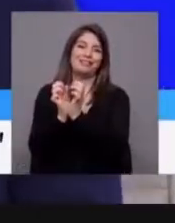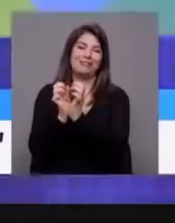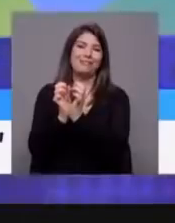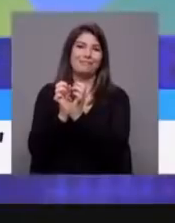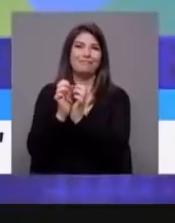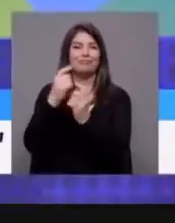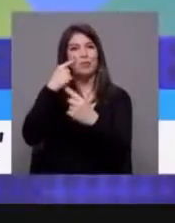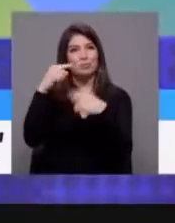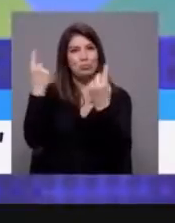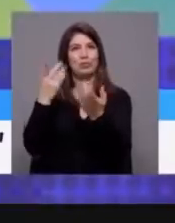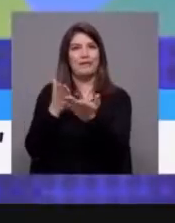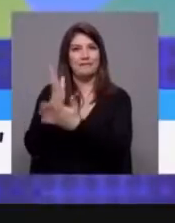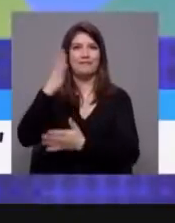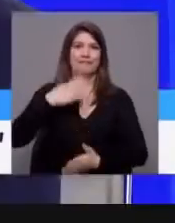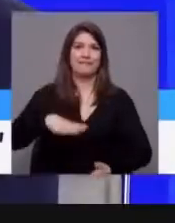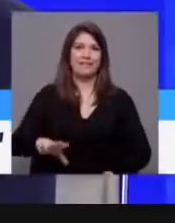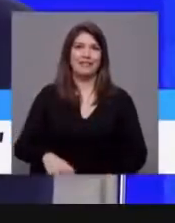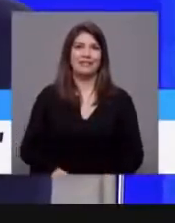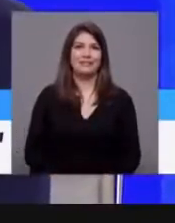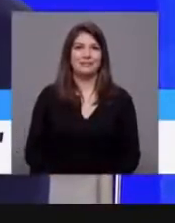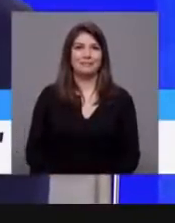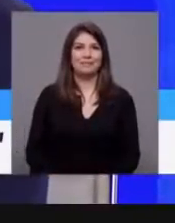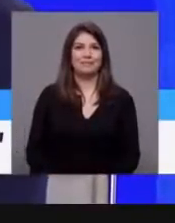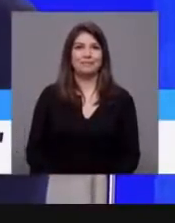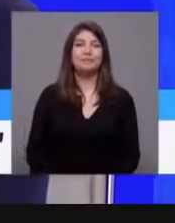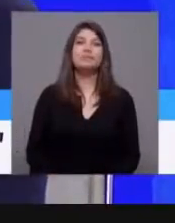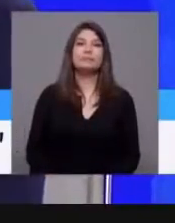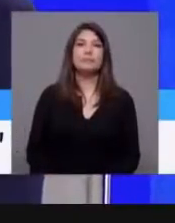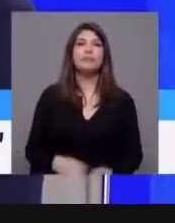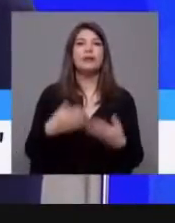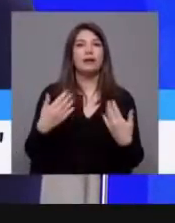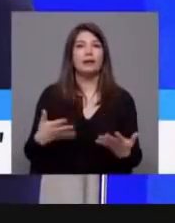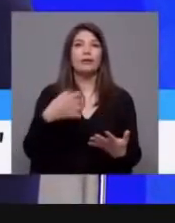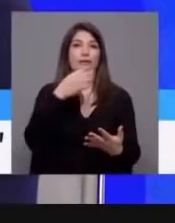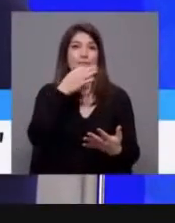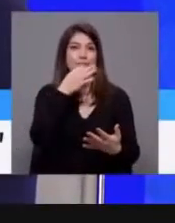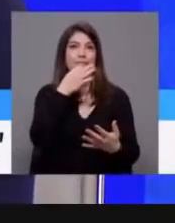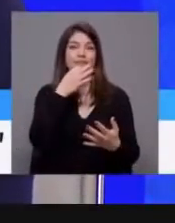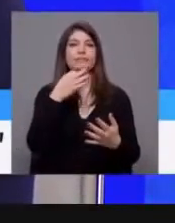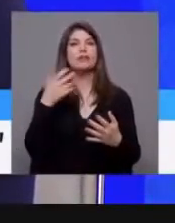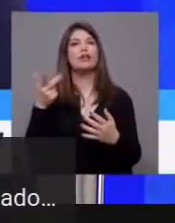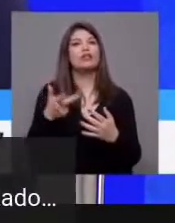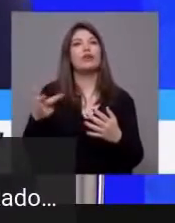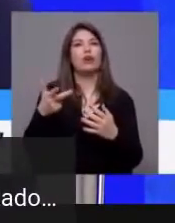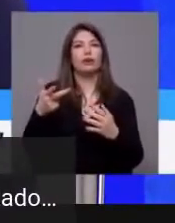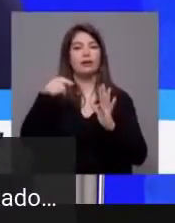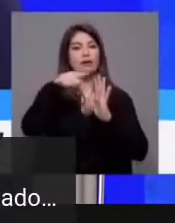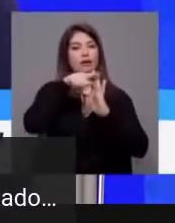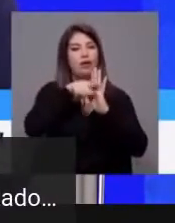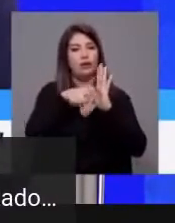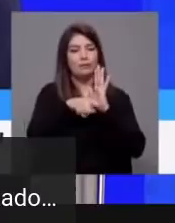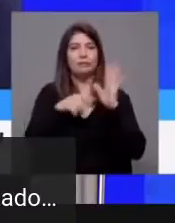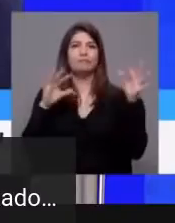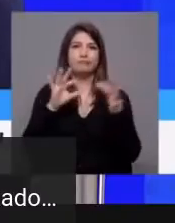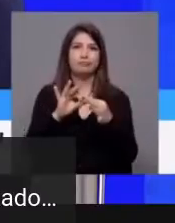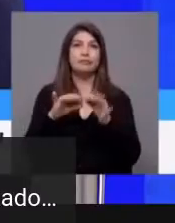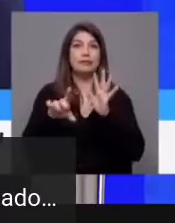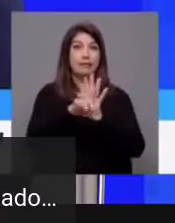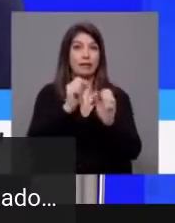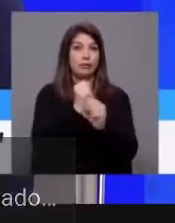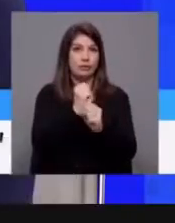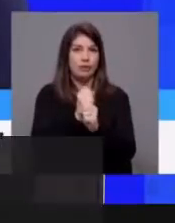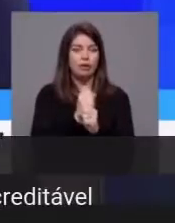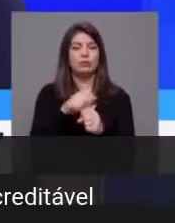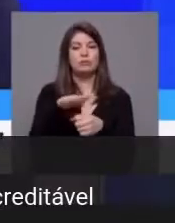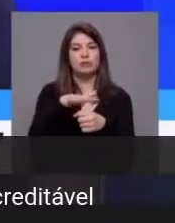diferentes. Vamos à legislação laboral. legislação Catarina Martins. à legislação laboral, as normas da Troika. Em relação à legislação laboral, é um caso